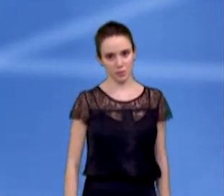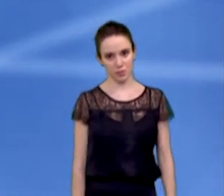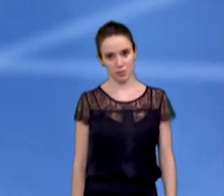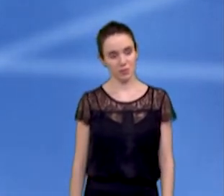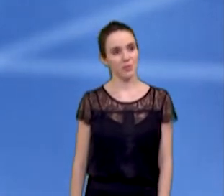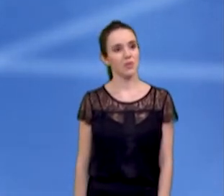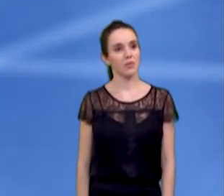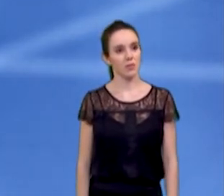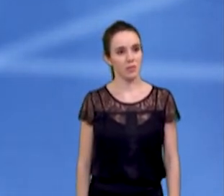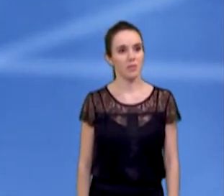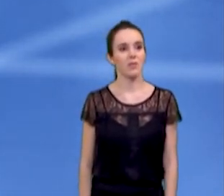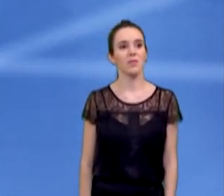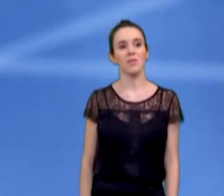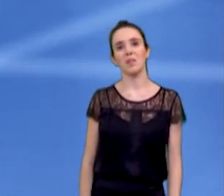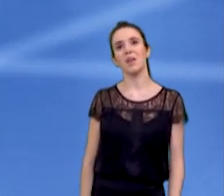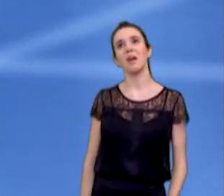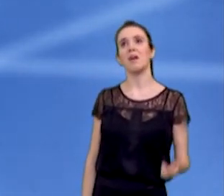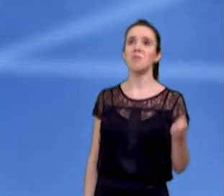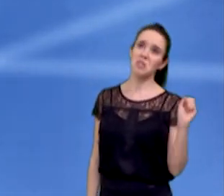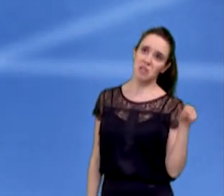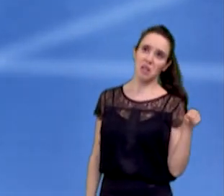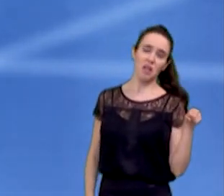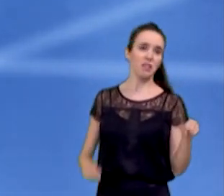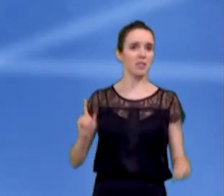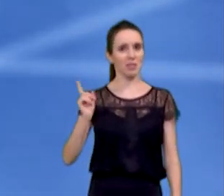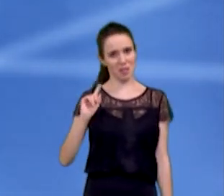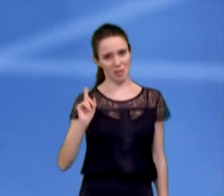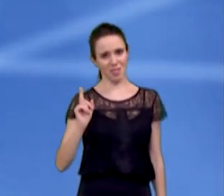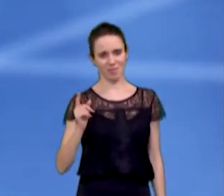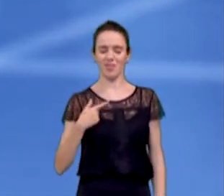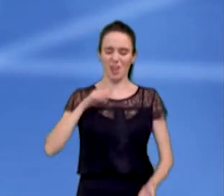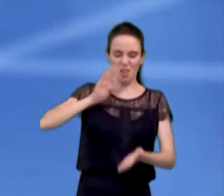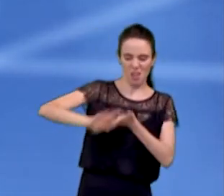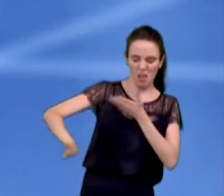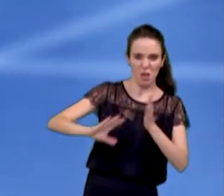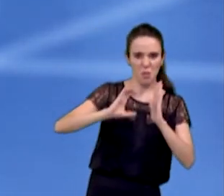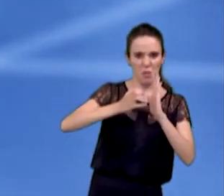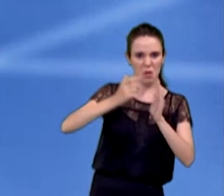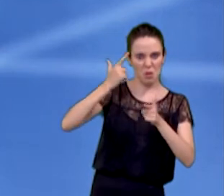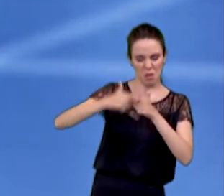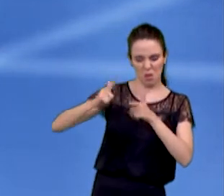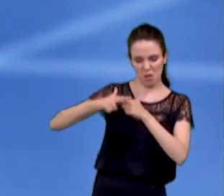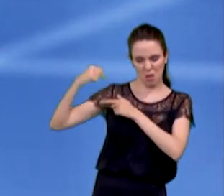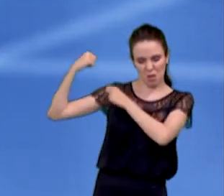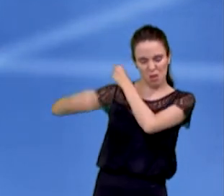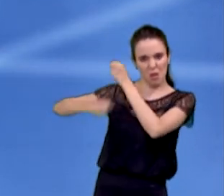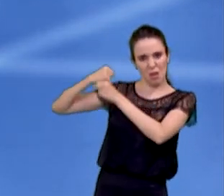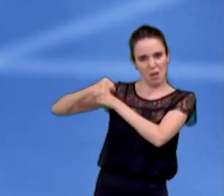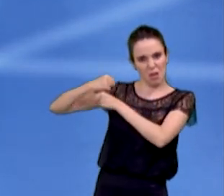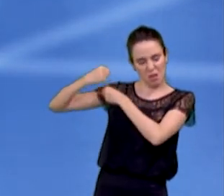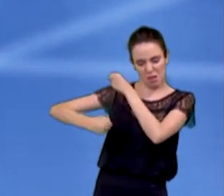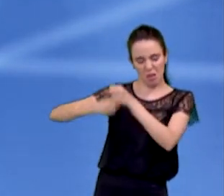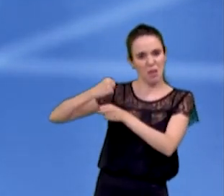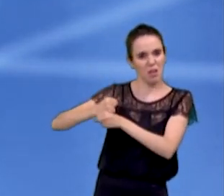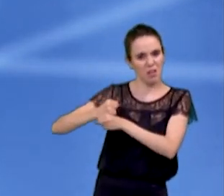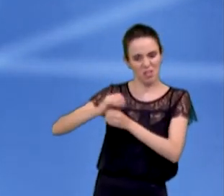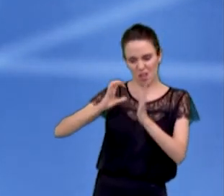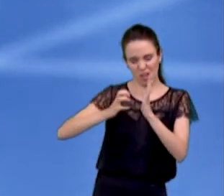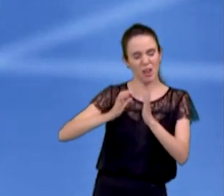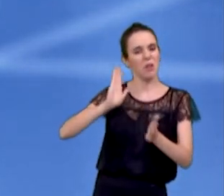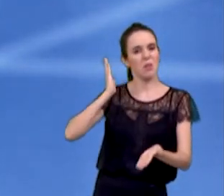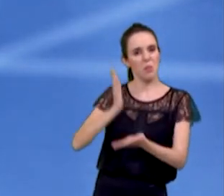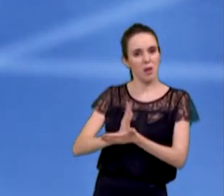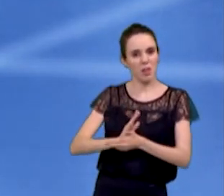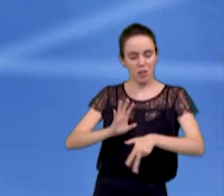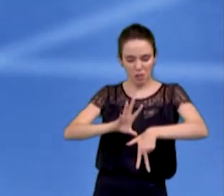Bom, ele sim, ele não. Nós tiramos o PT do Brasil, do governo federal, eliminamos a corrupção.